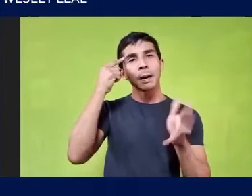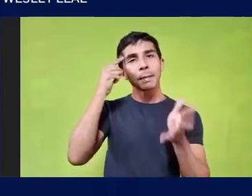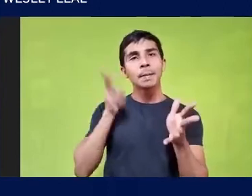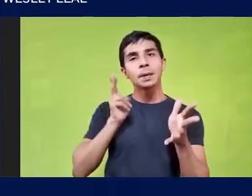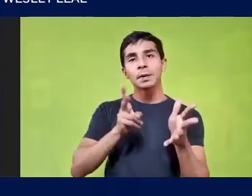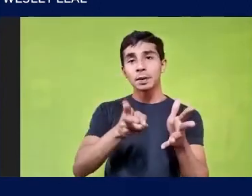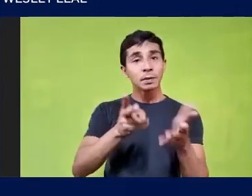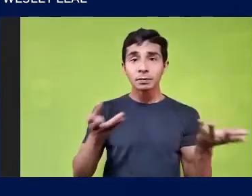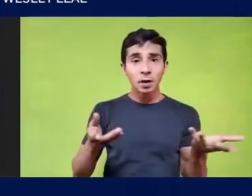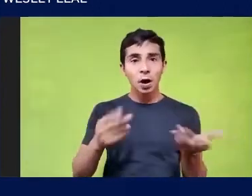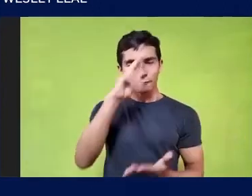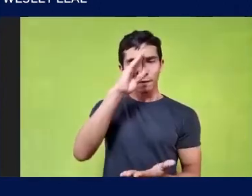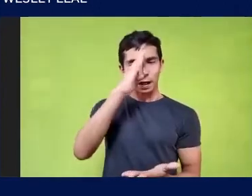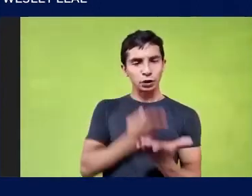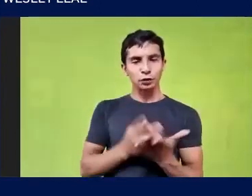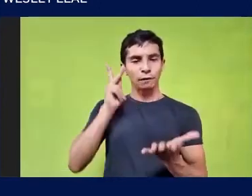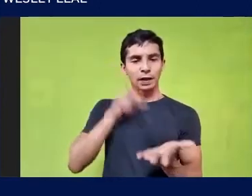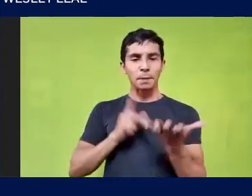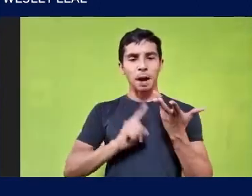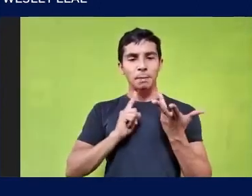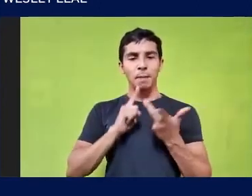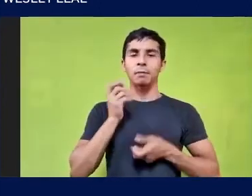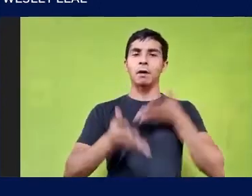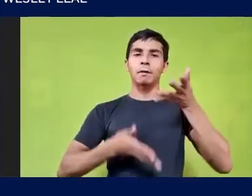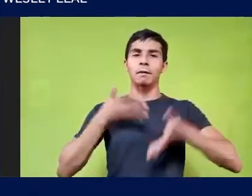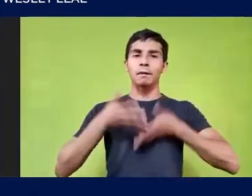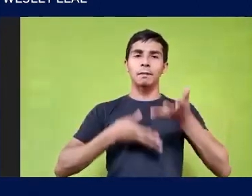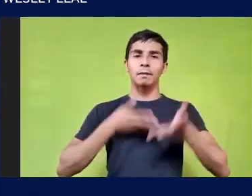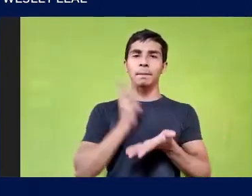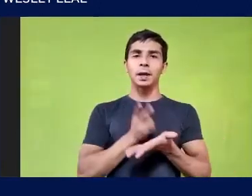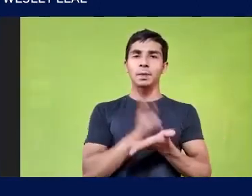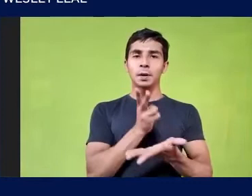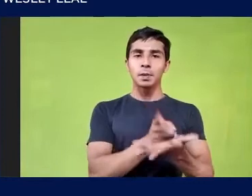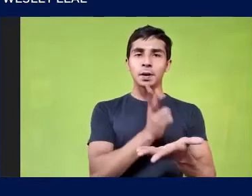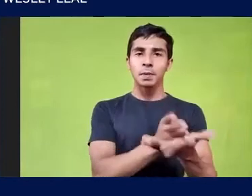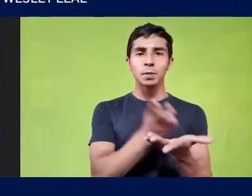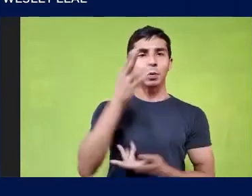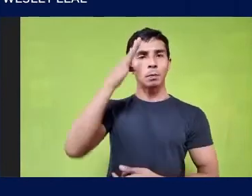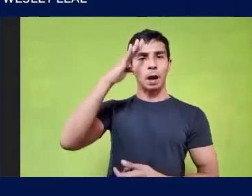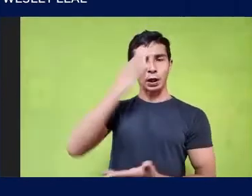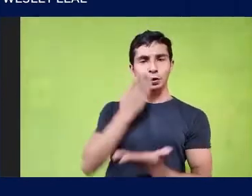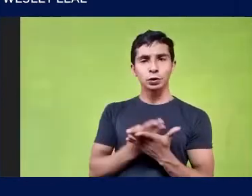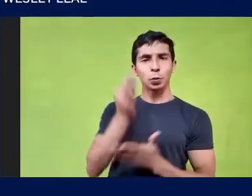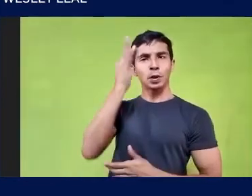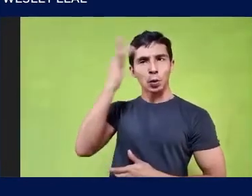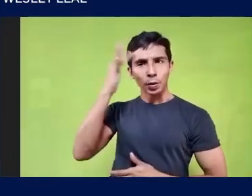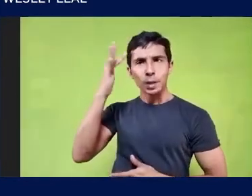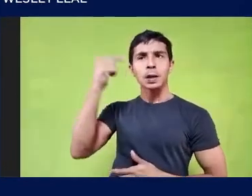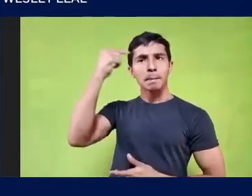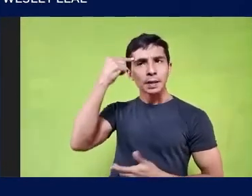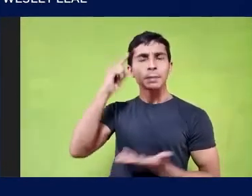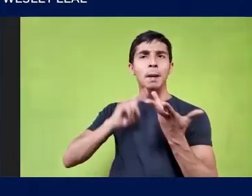grande Verdade Ou os princípios Ou os fundamentos Ou o referencial Teórico Ou os pressupostos De pensamento Que são